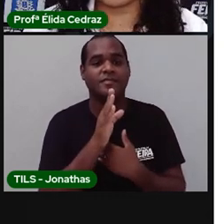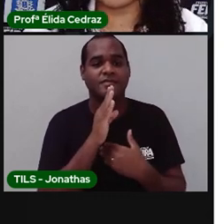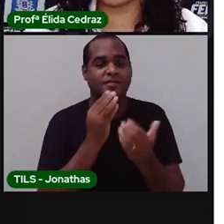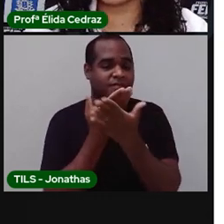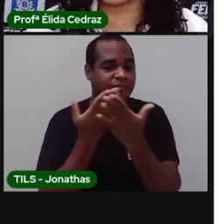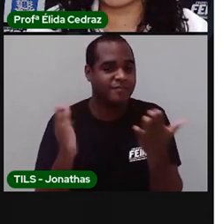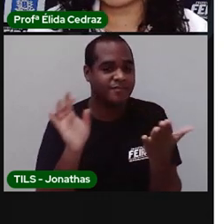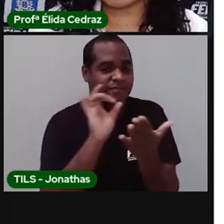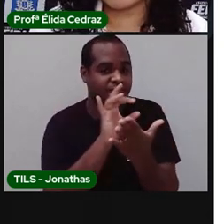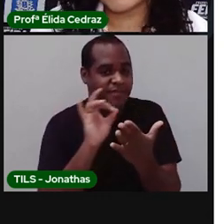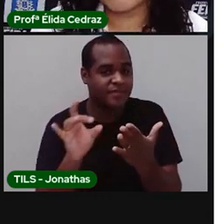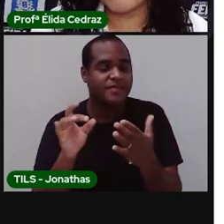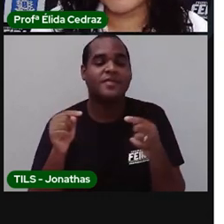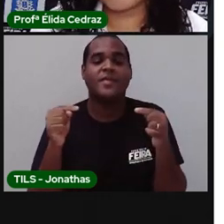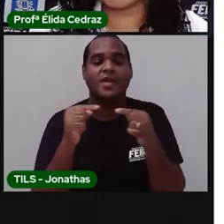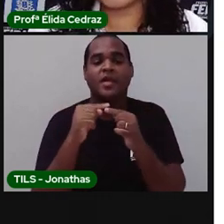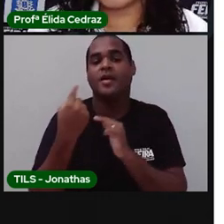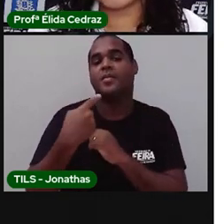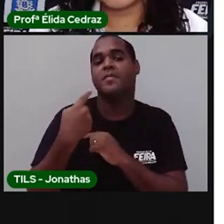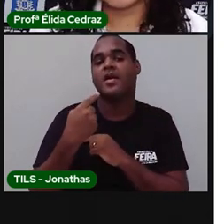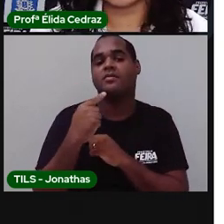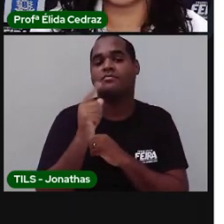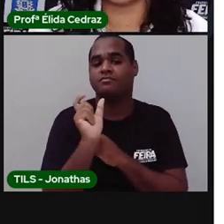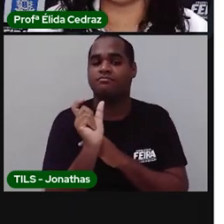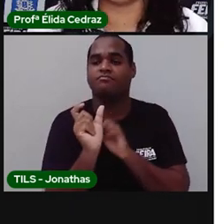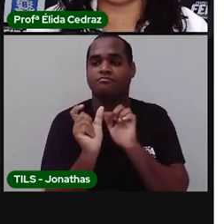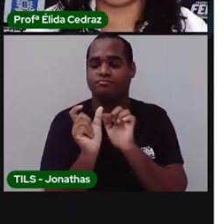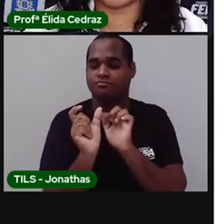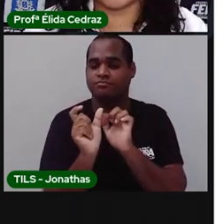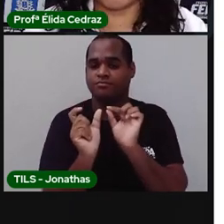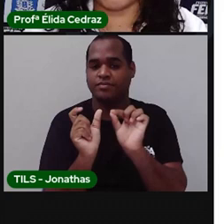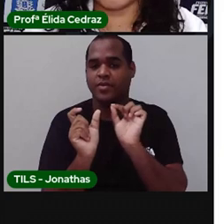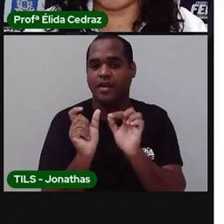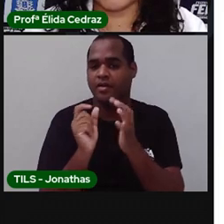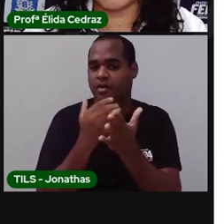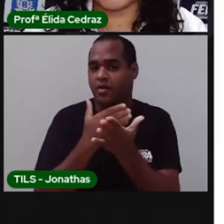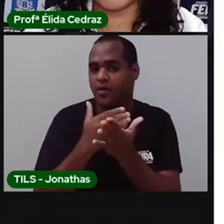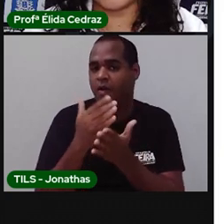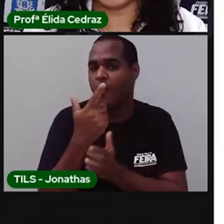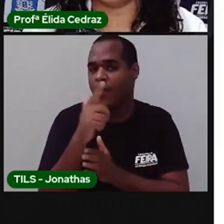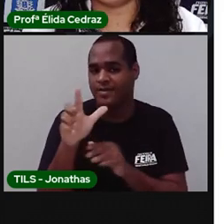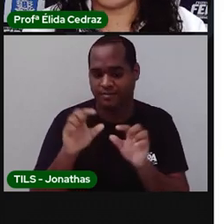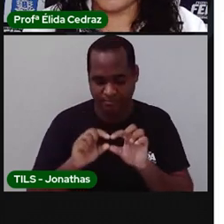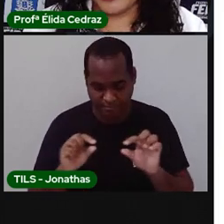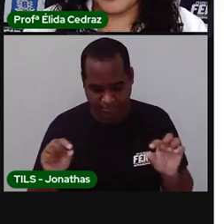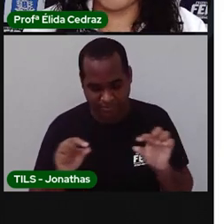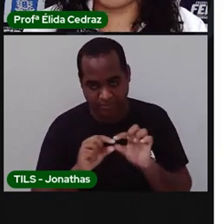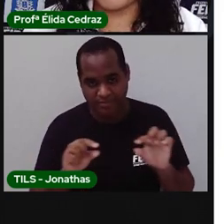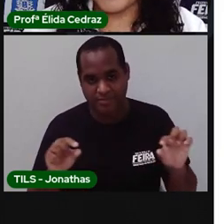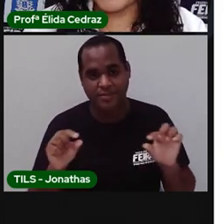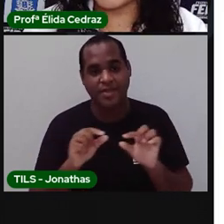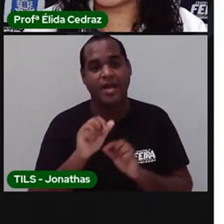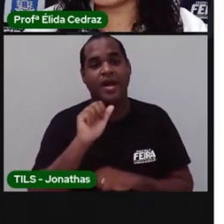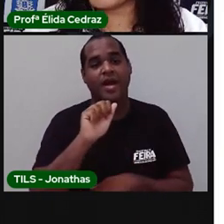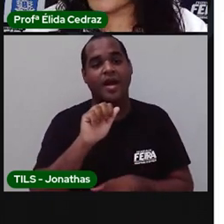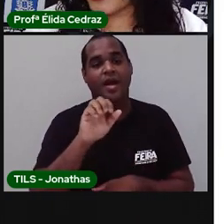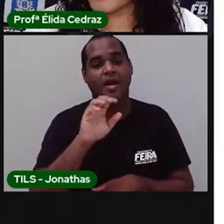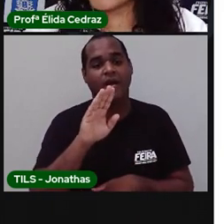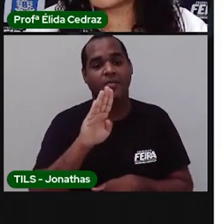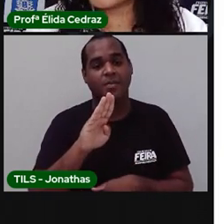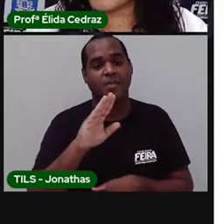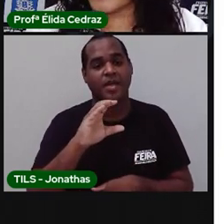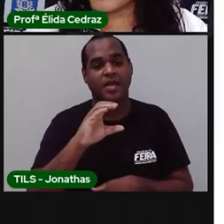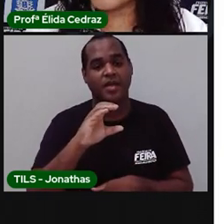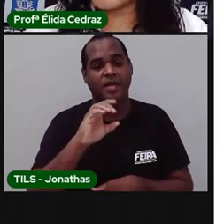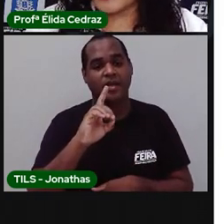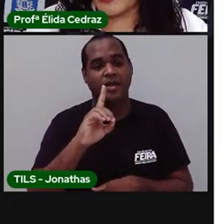Então, qual vai ser a primeira palavrinha que nós vamos colocar na próxima linha? A, B, C,